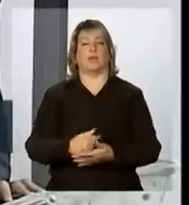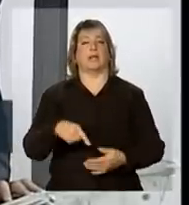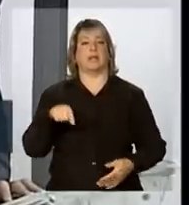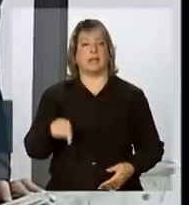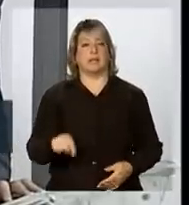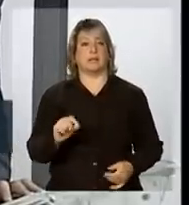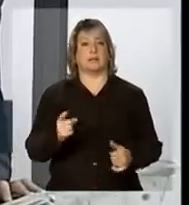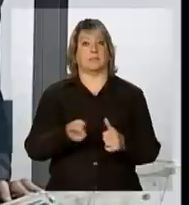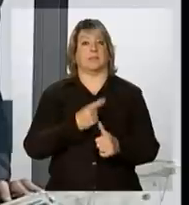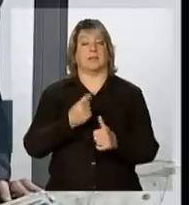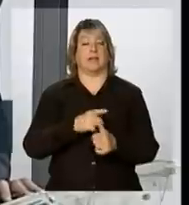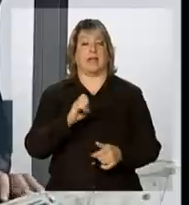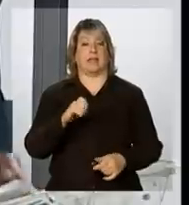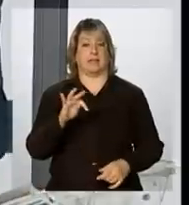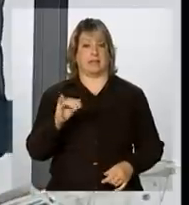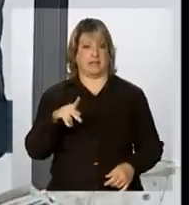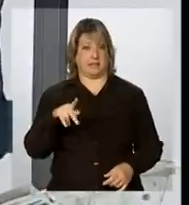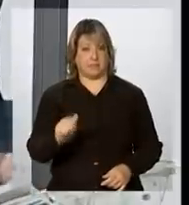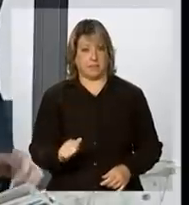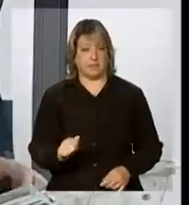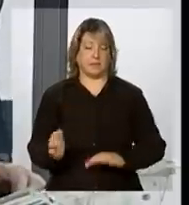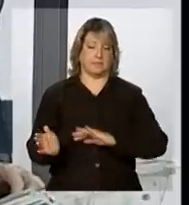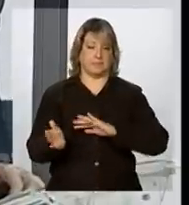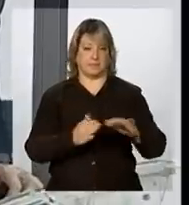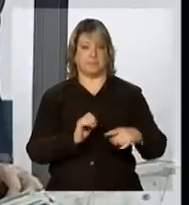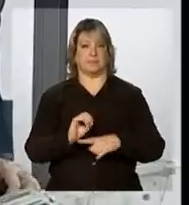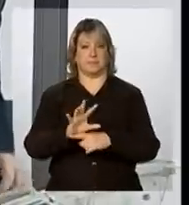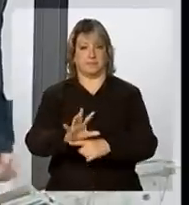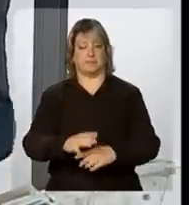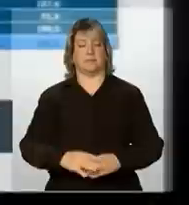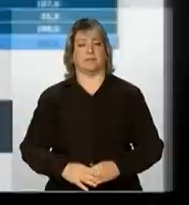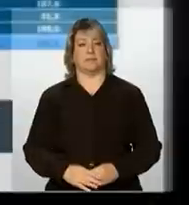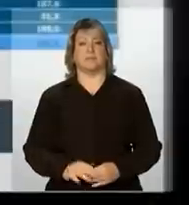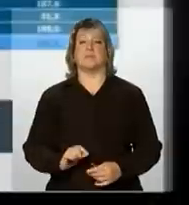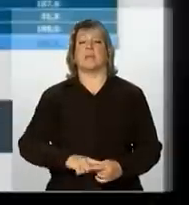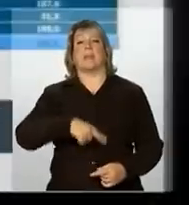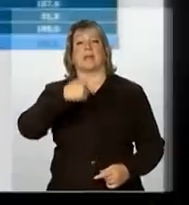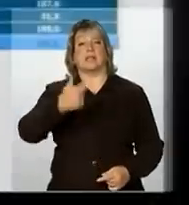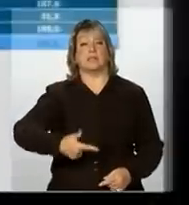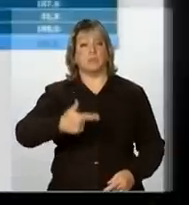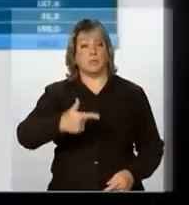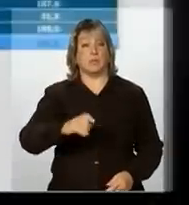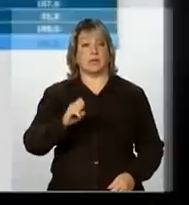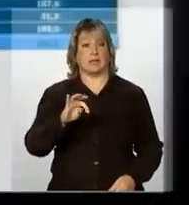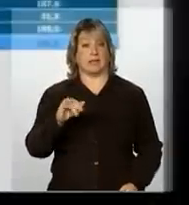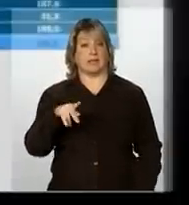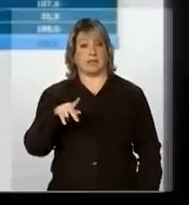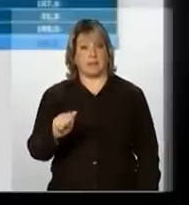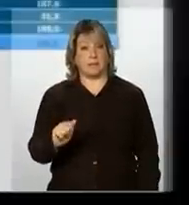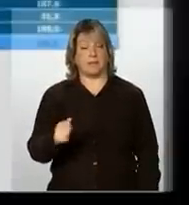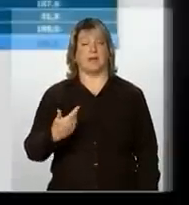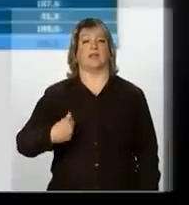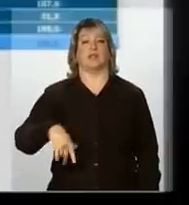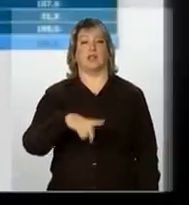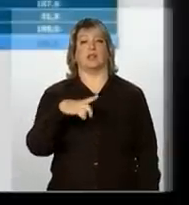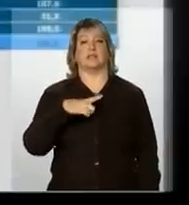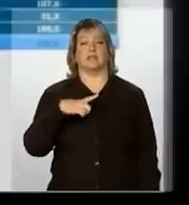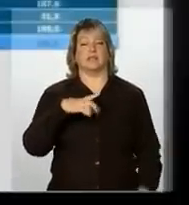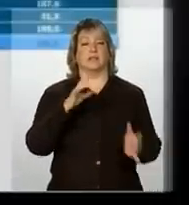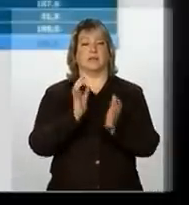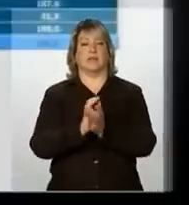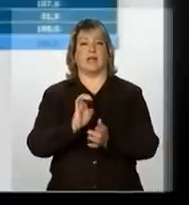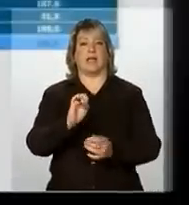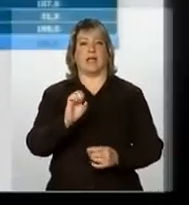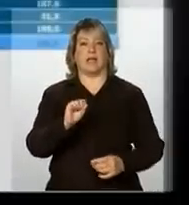primeira etapa. Pode passar o... Na segunda etapa, nós tivemos, na parte de encostas,